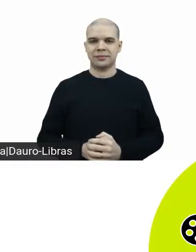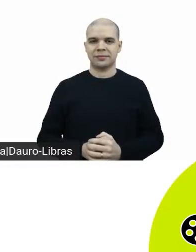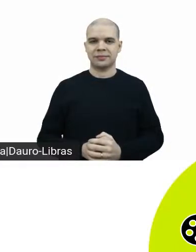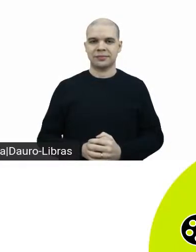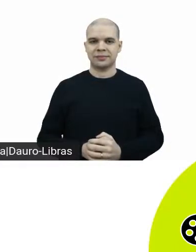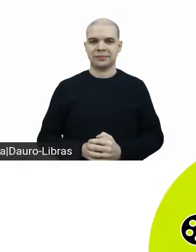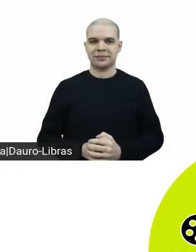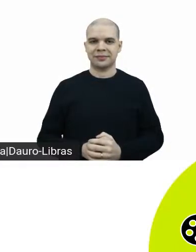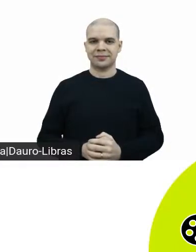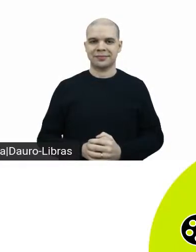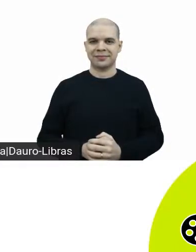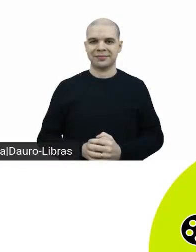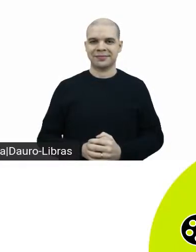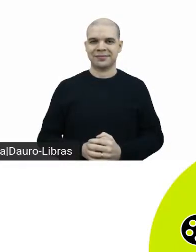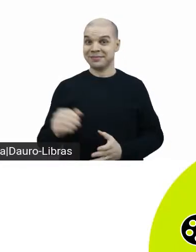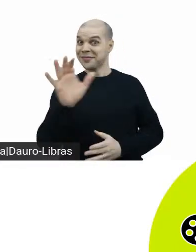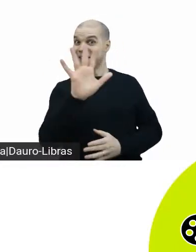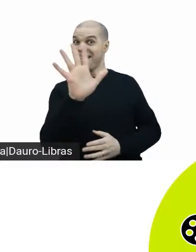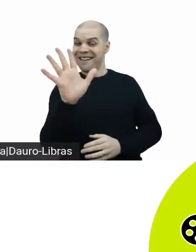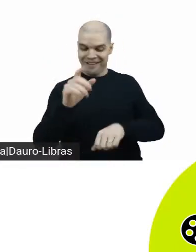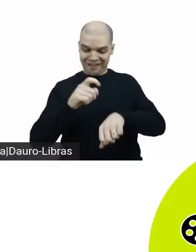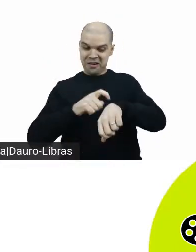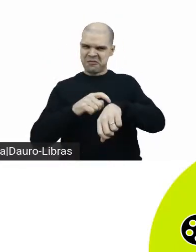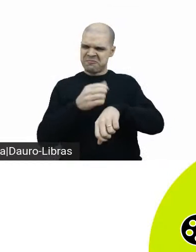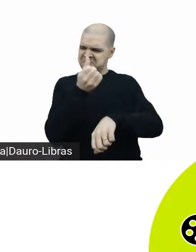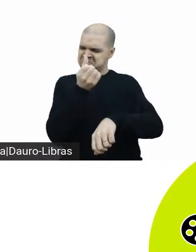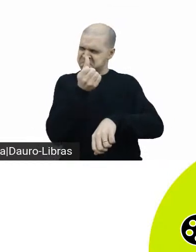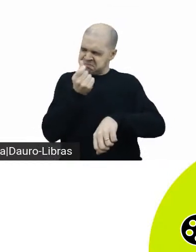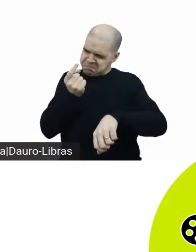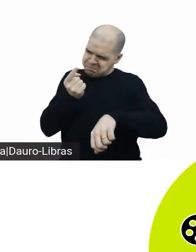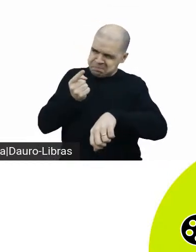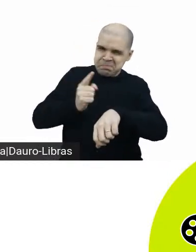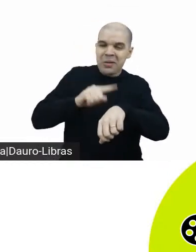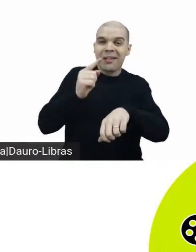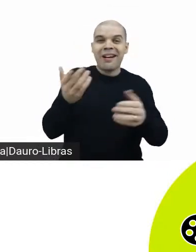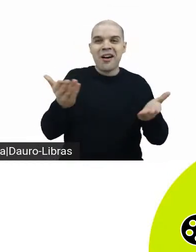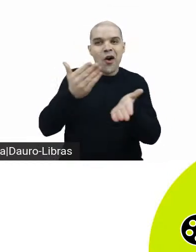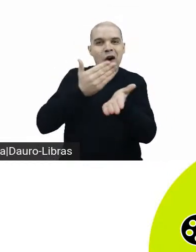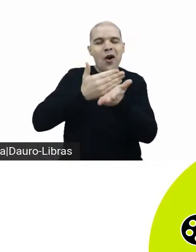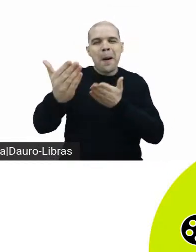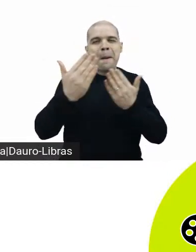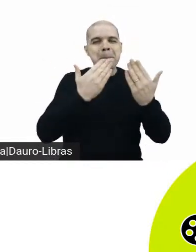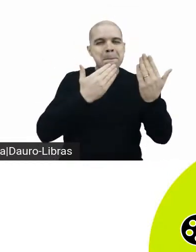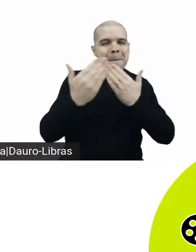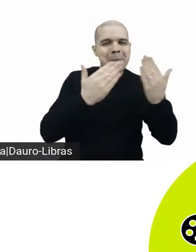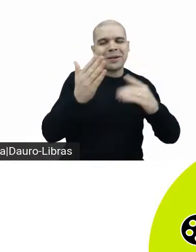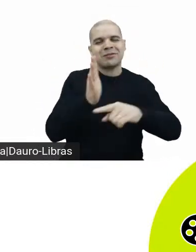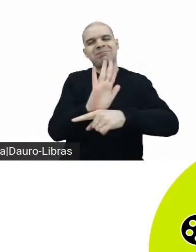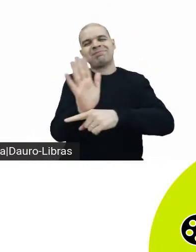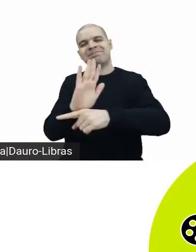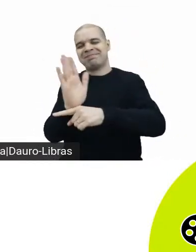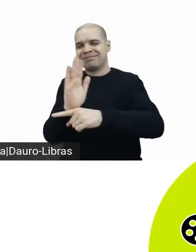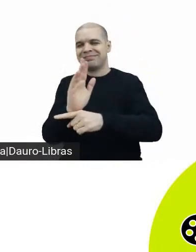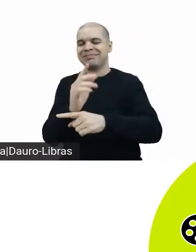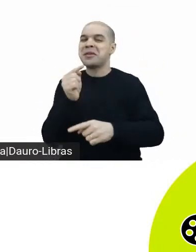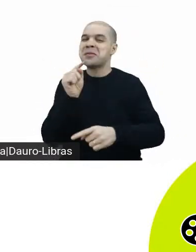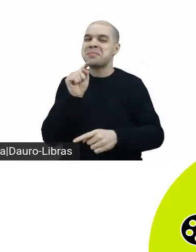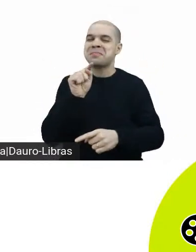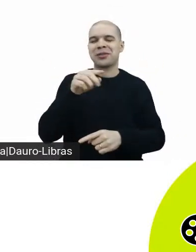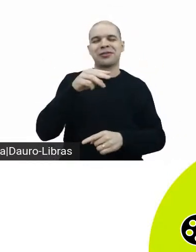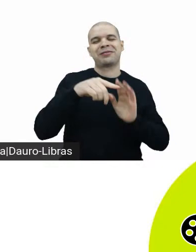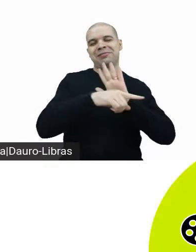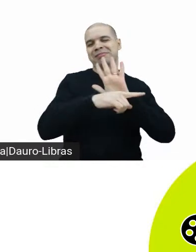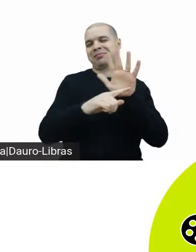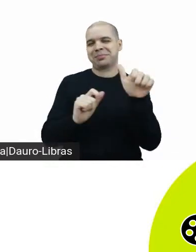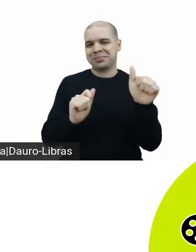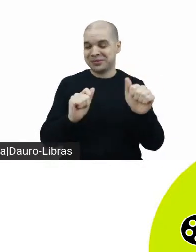Oi, gente, seis horas em ponto, começando mais um bate-papo de cinema Pontos MIS online, e a gente está, neste